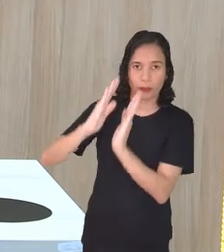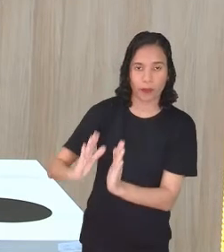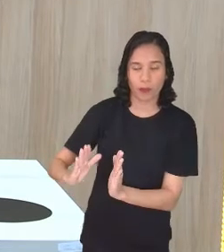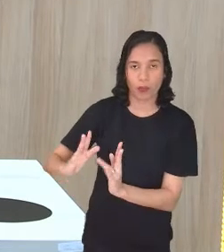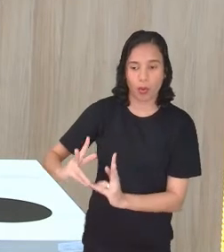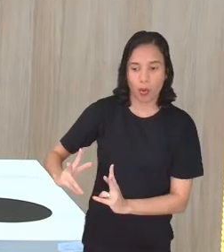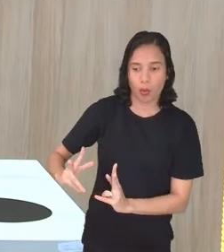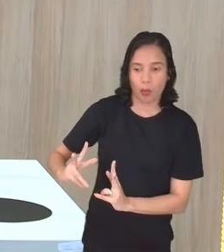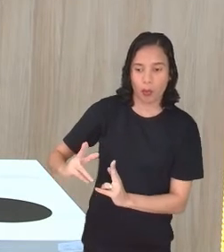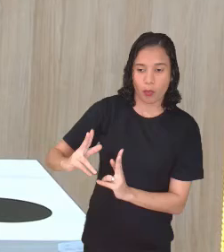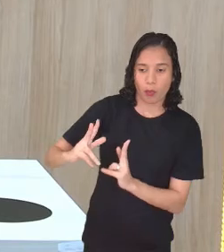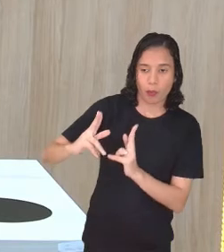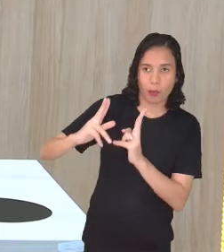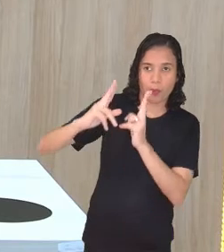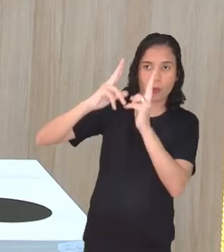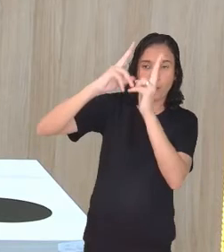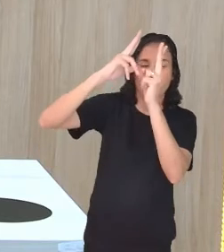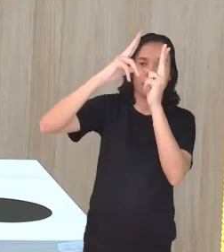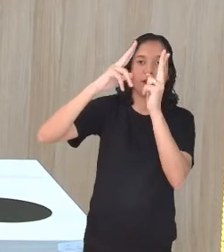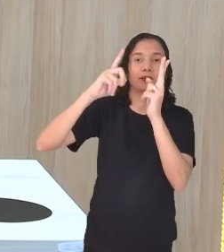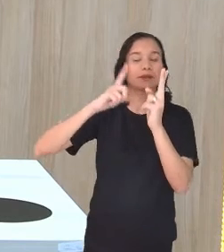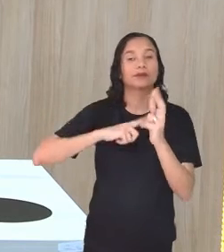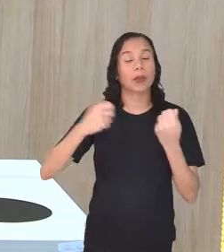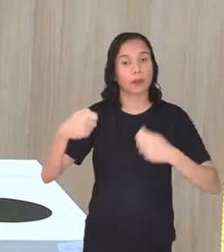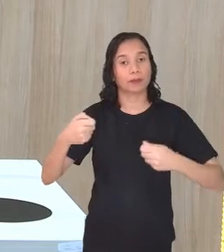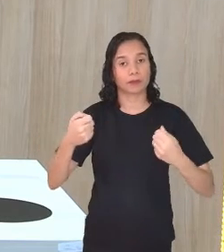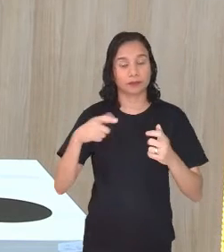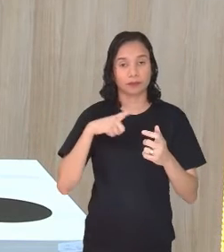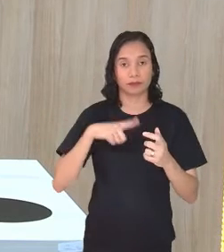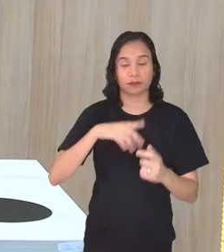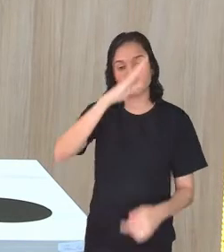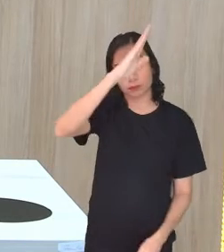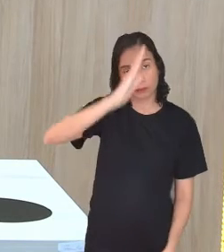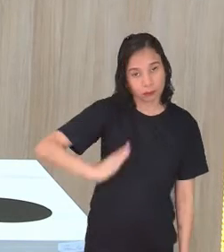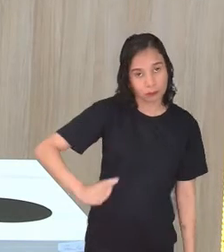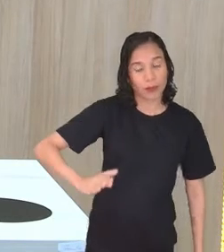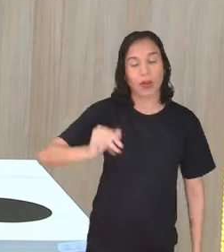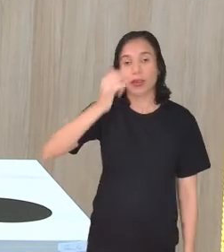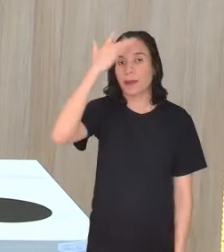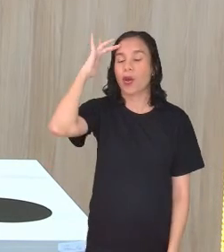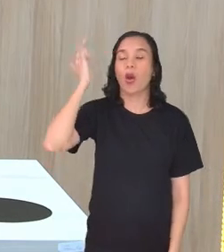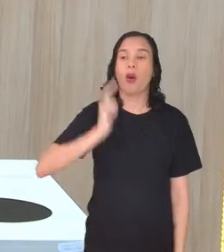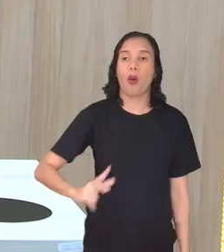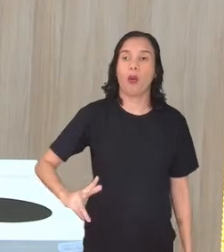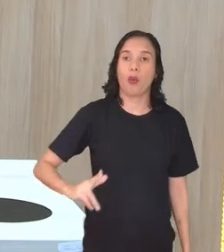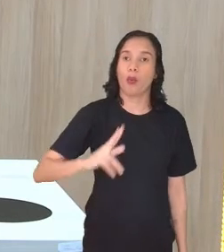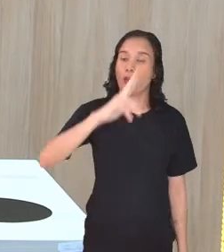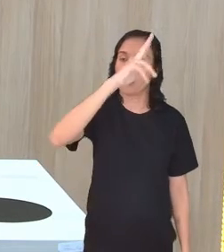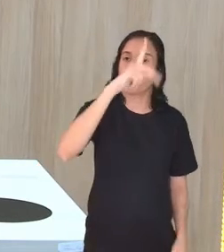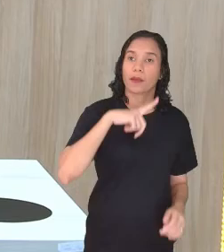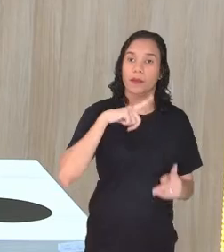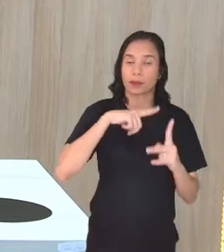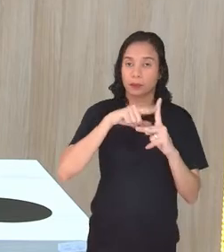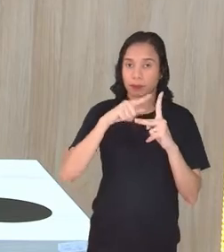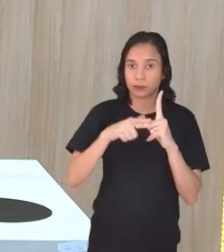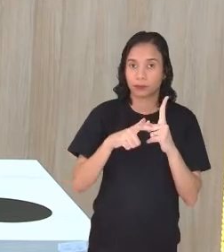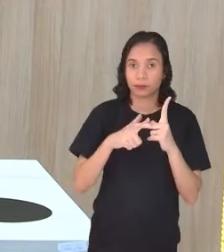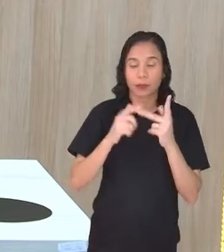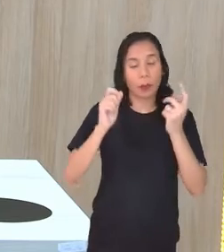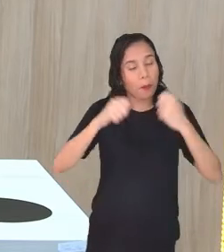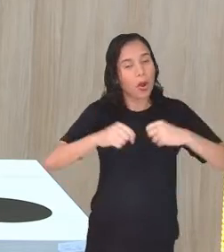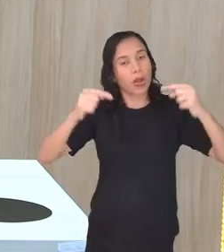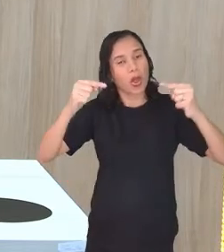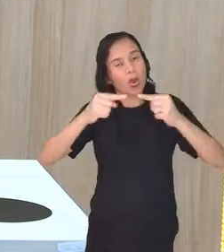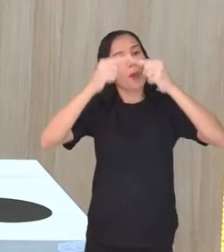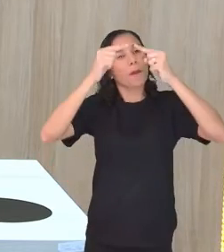Essa distância daqui pra cá e daqui pra cá. Ou seja, ela tem que ser paralela. Quando você corta, você pode pegar esse ângulo aqui e você vai encaixar